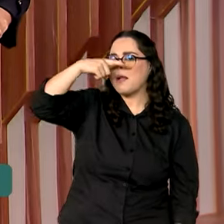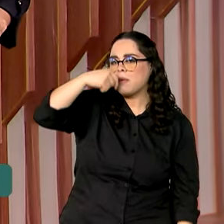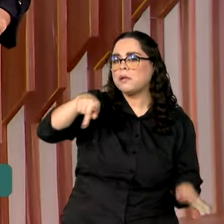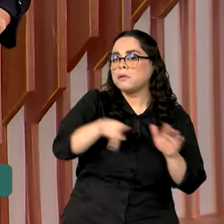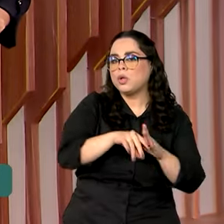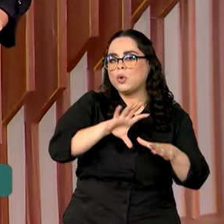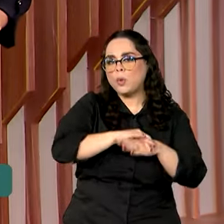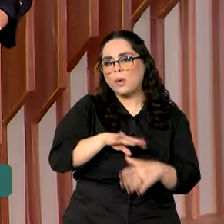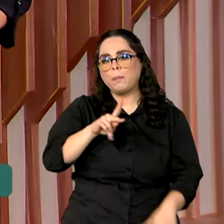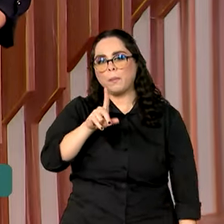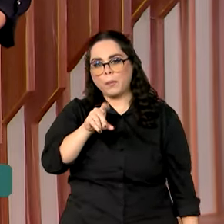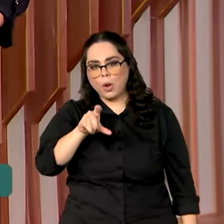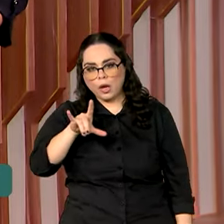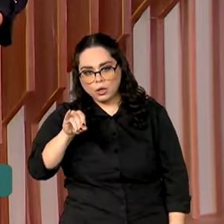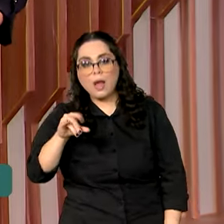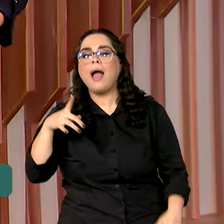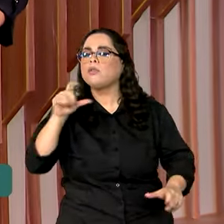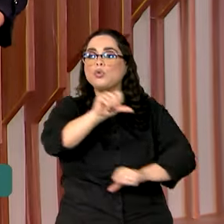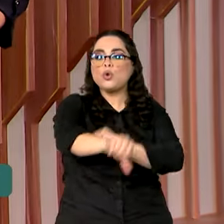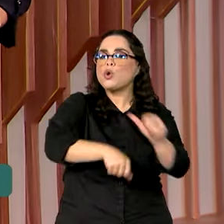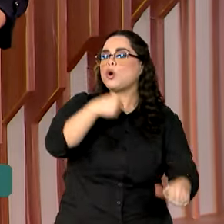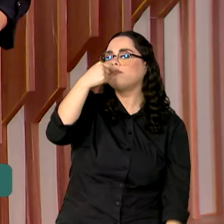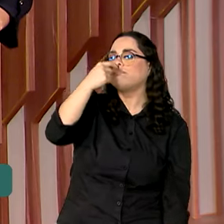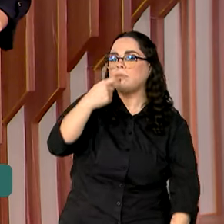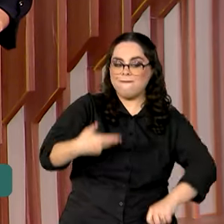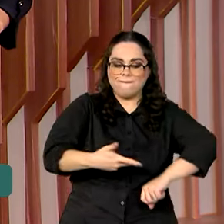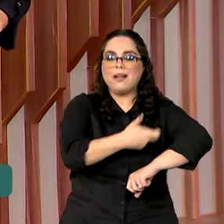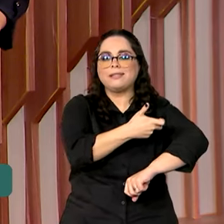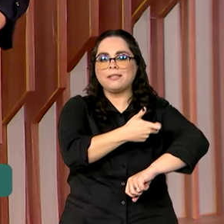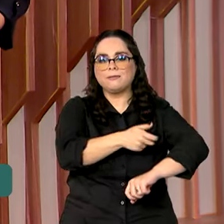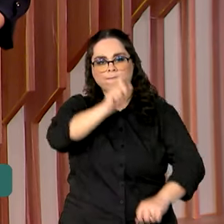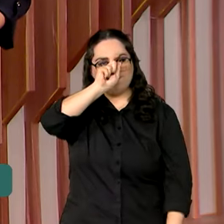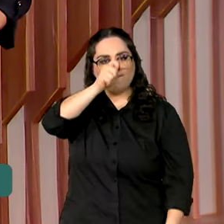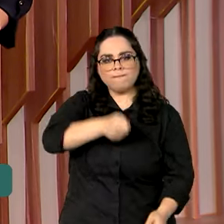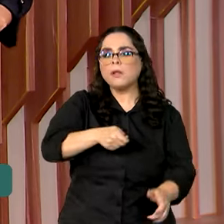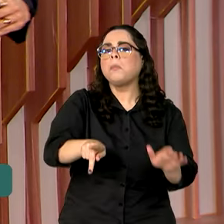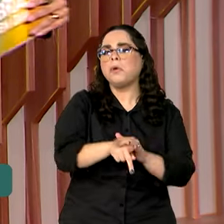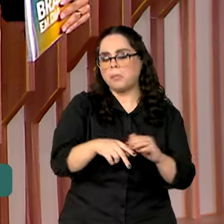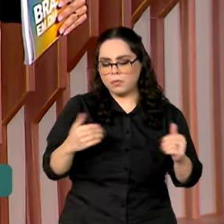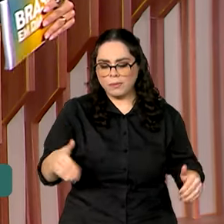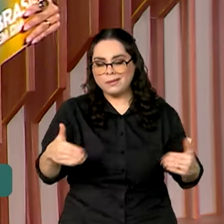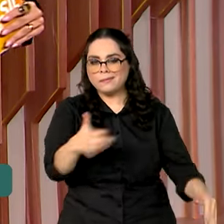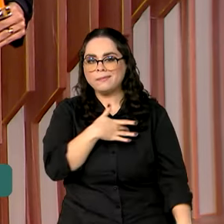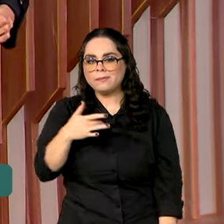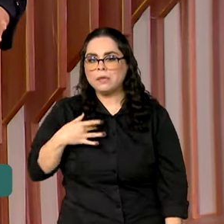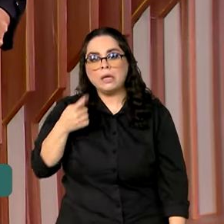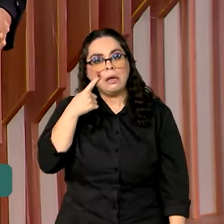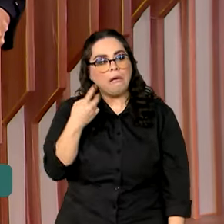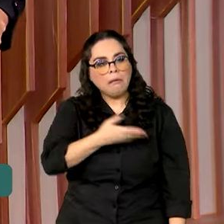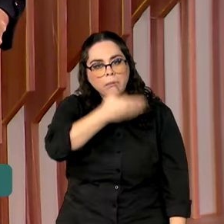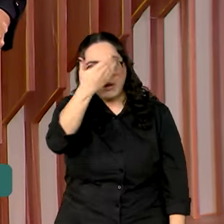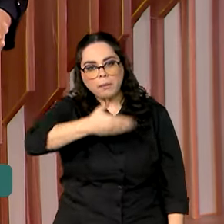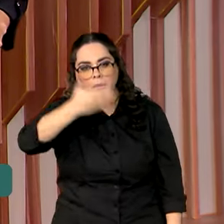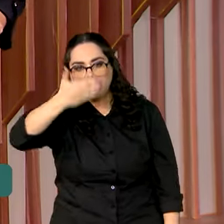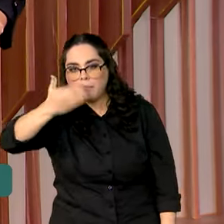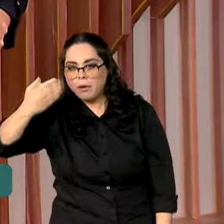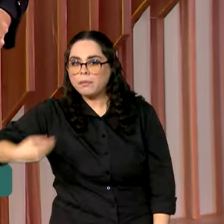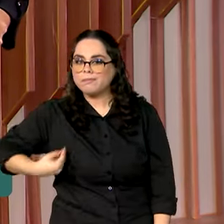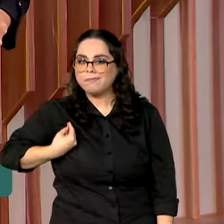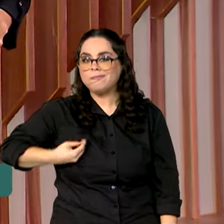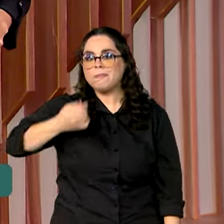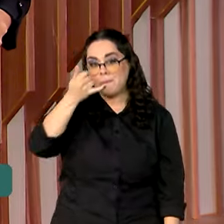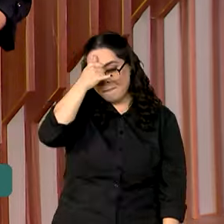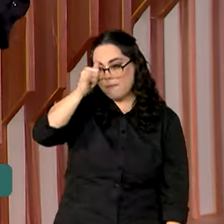poliomielite deram lugar à vacina injetável. A decisão do Ministério da Saúde levou em conta as novas evidências científicas